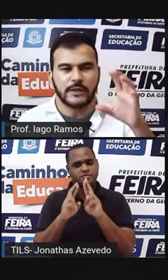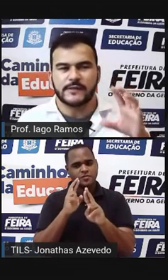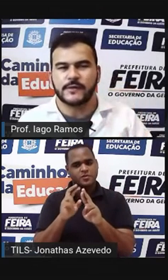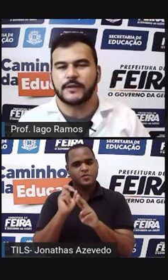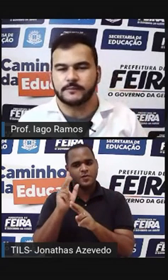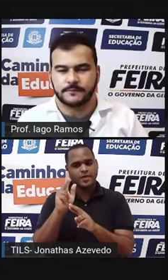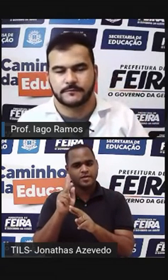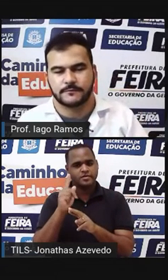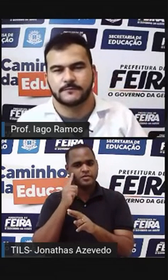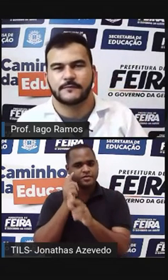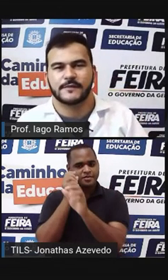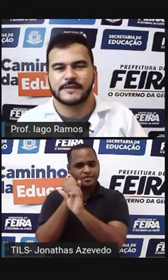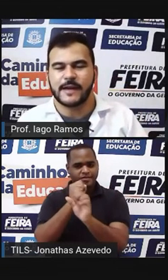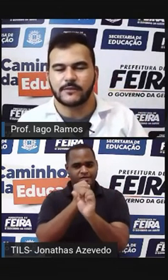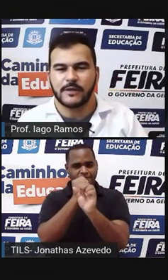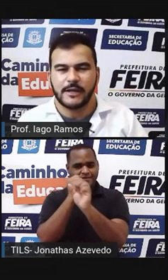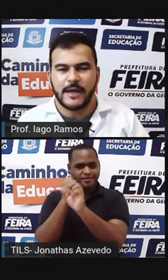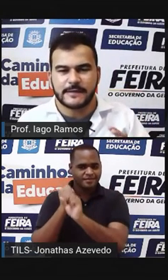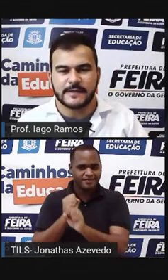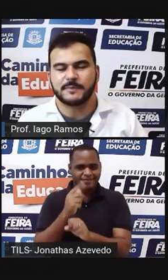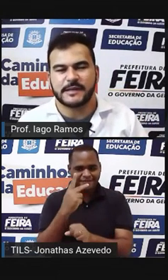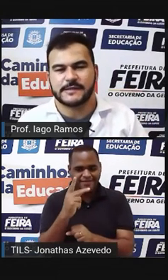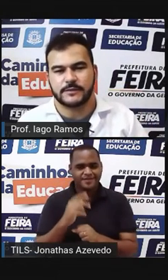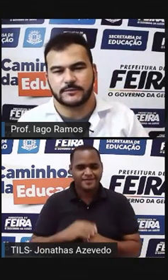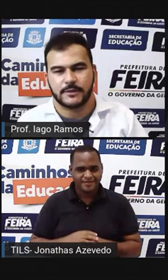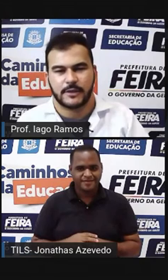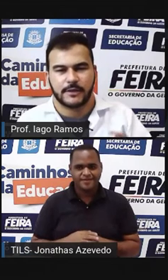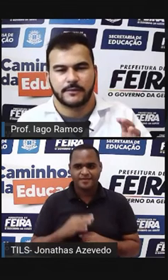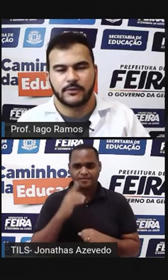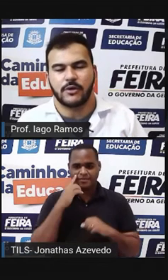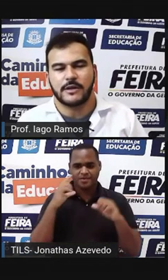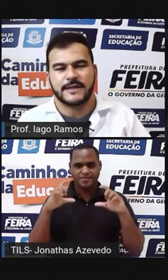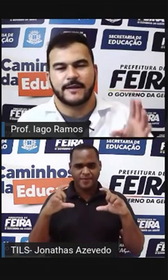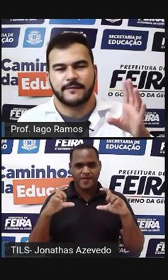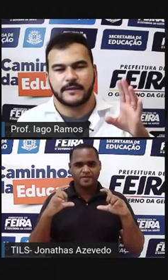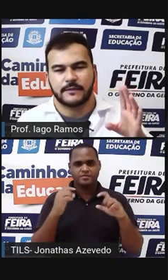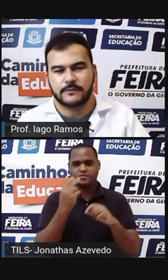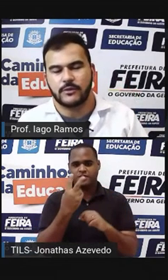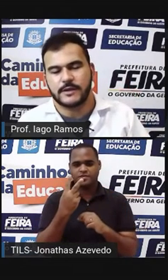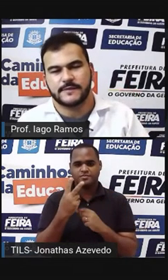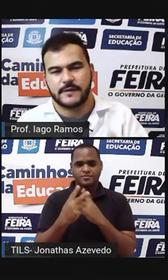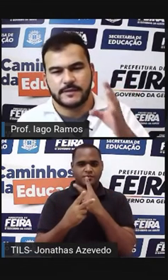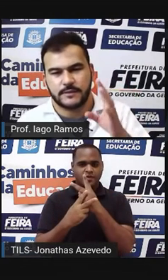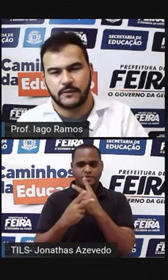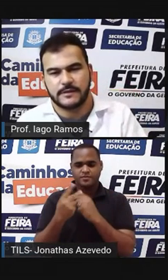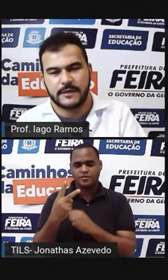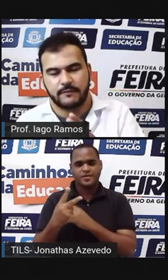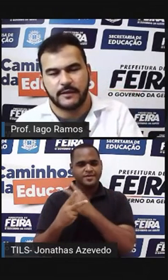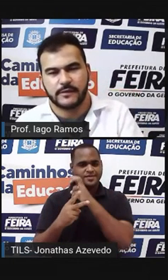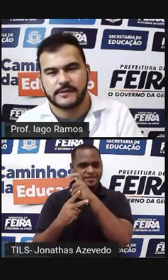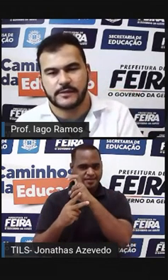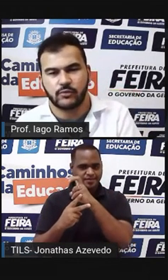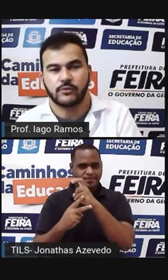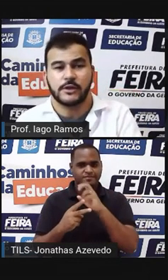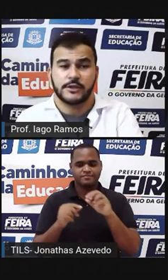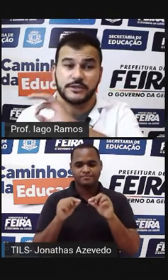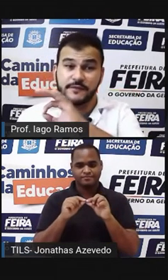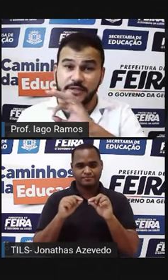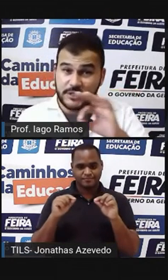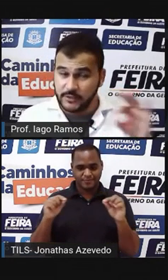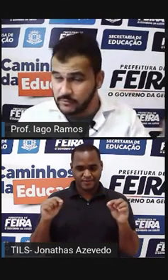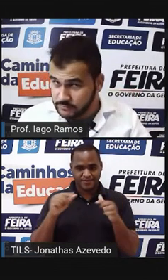Calcula isso aí Certo? Essa expressão 2 elevado a 2 vezes 2 elevado a 5